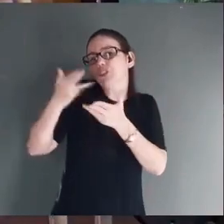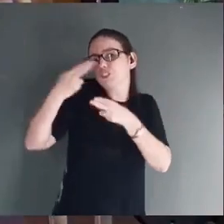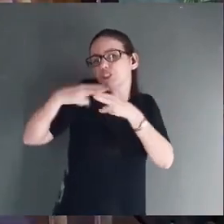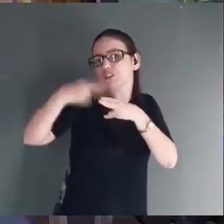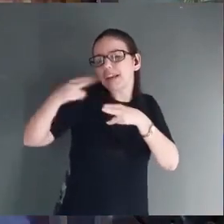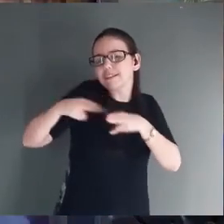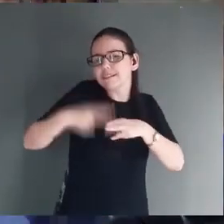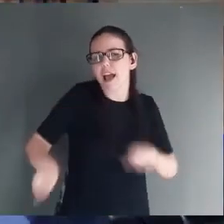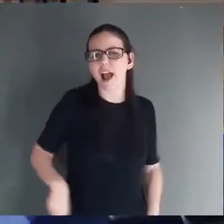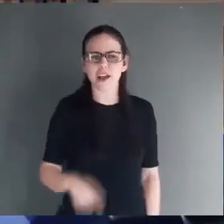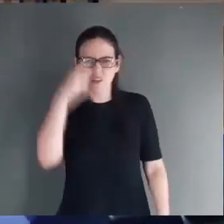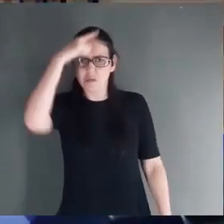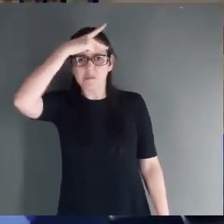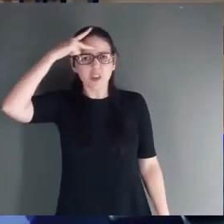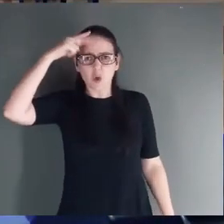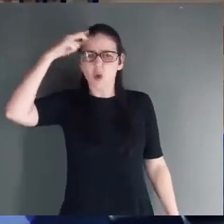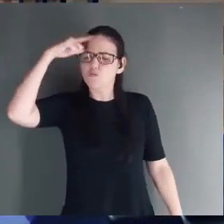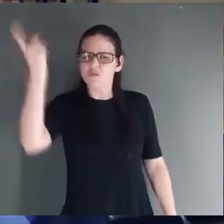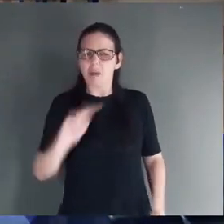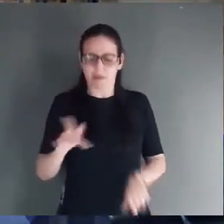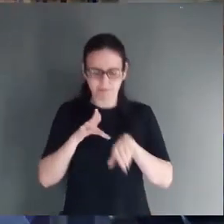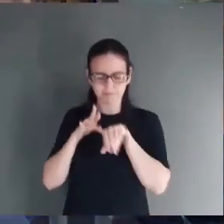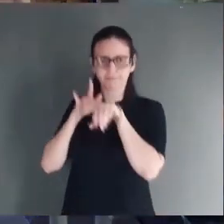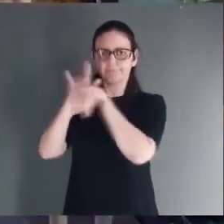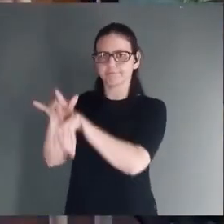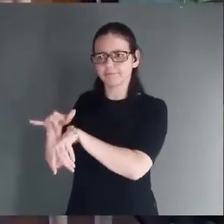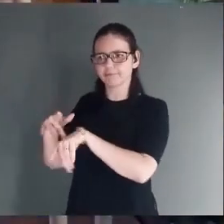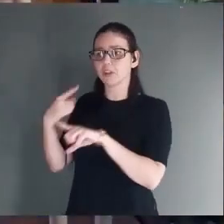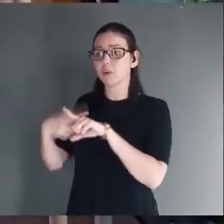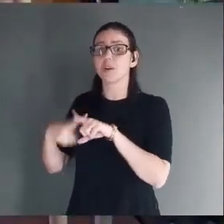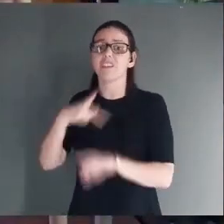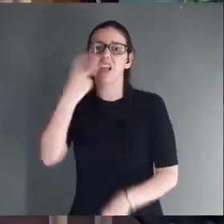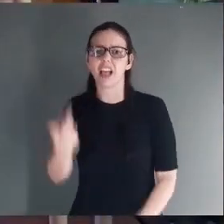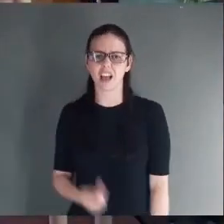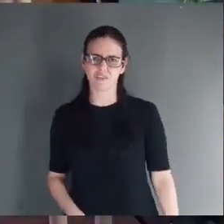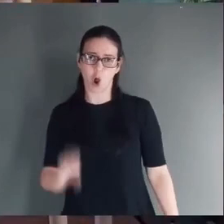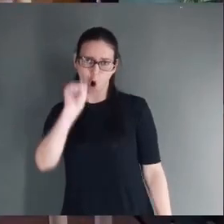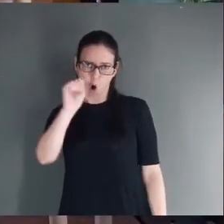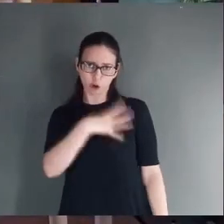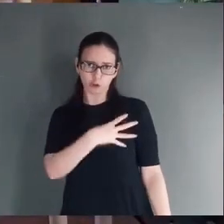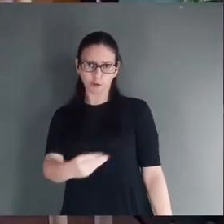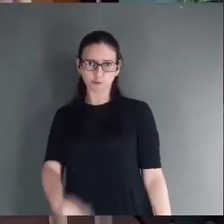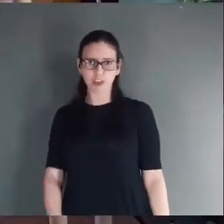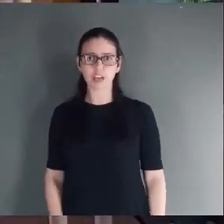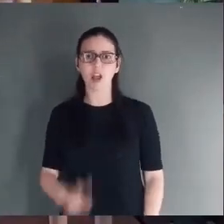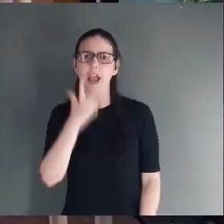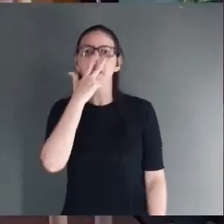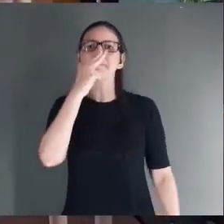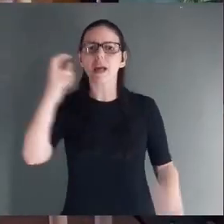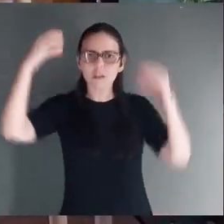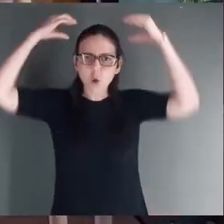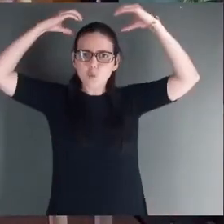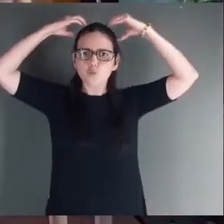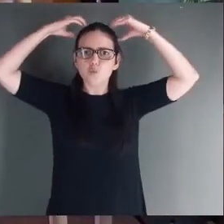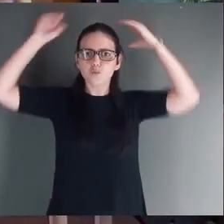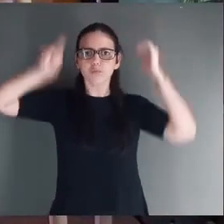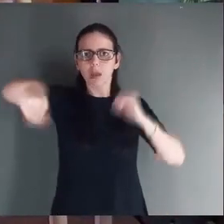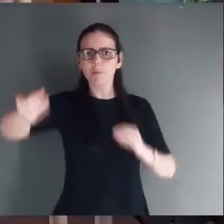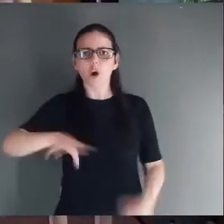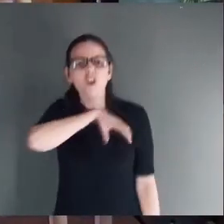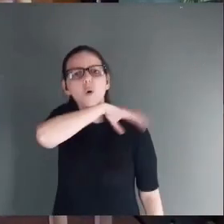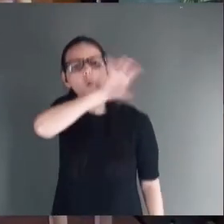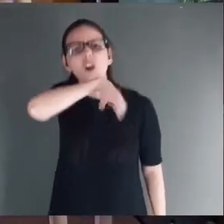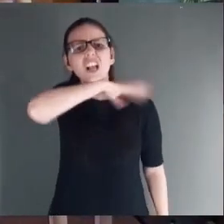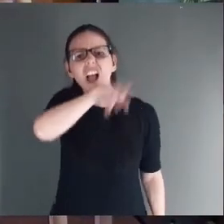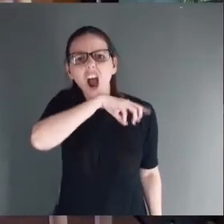Ninguém sabia. Tratavam ele com desprezo. Porque ele era o oitavo filho. Até que aparece um urso. Até que aparece um leão. E